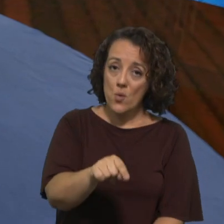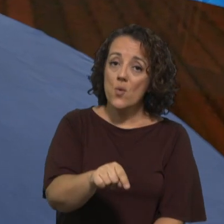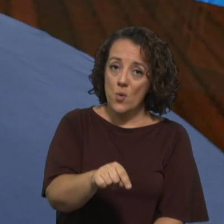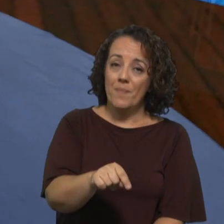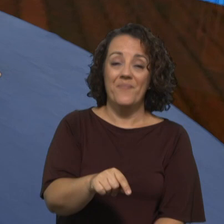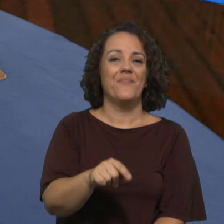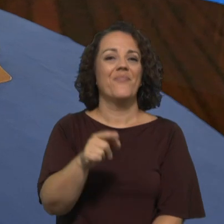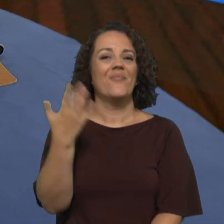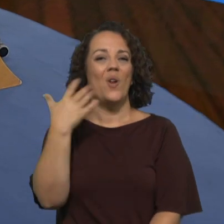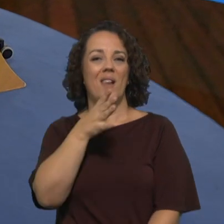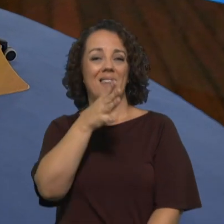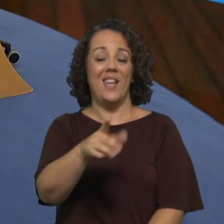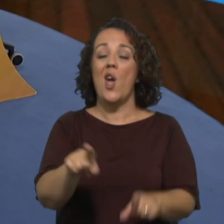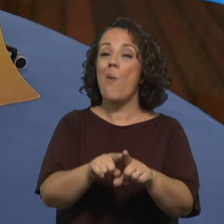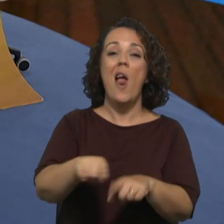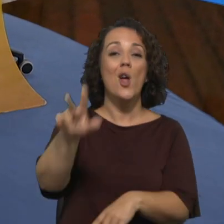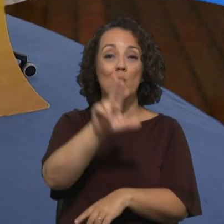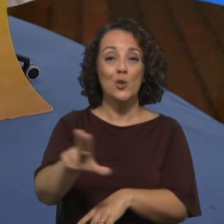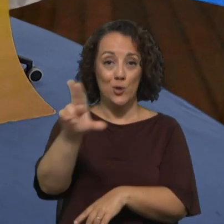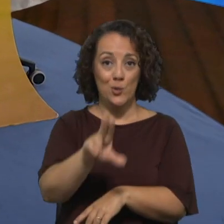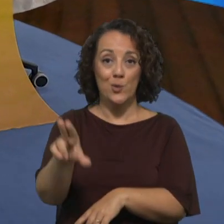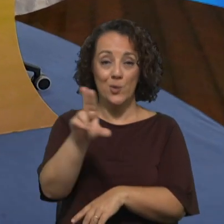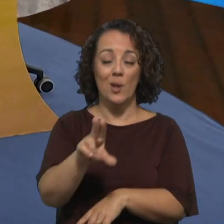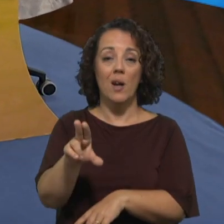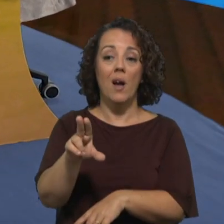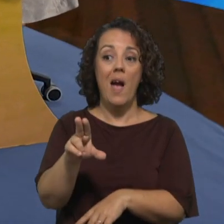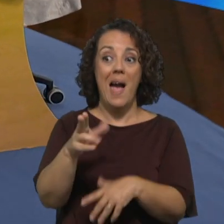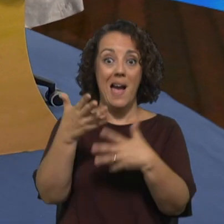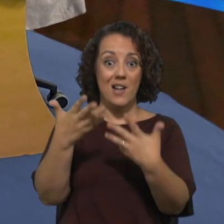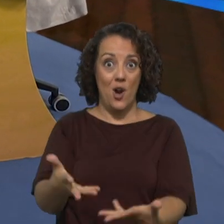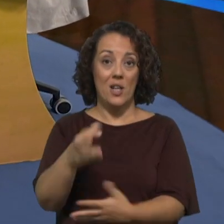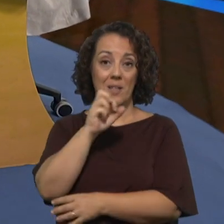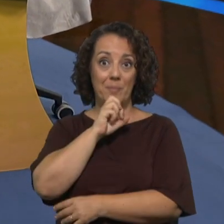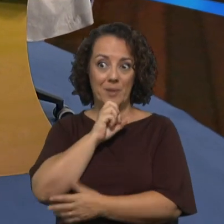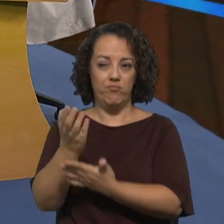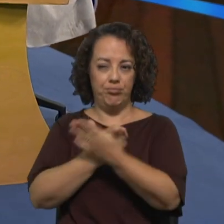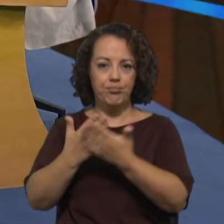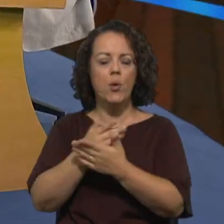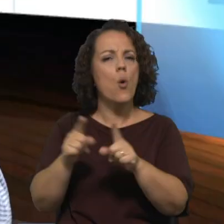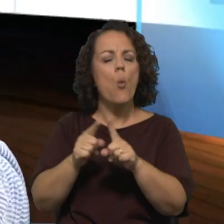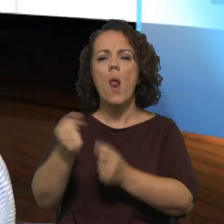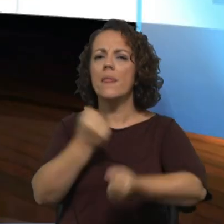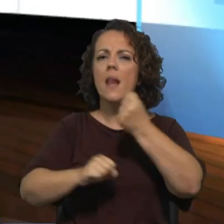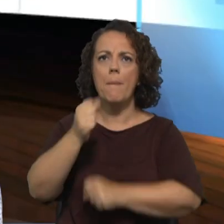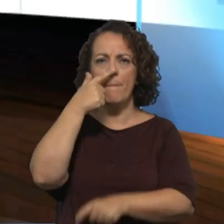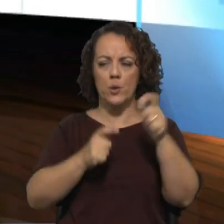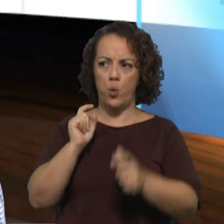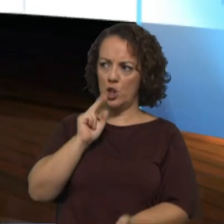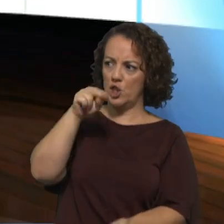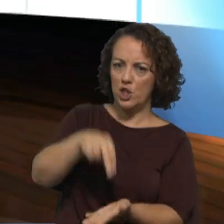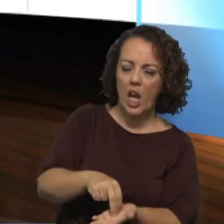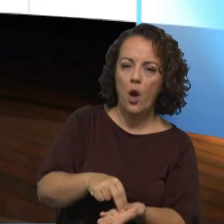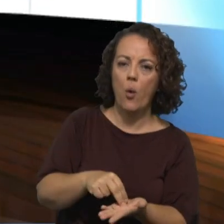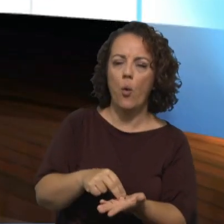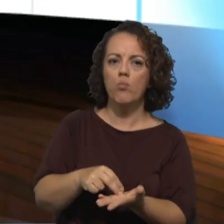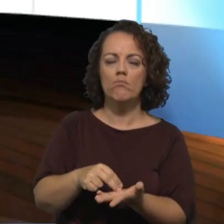como falávamos na jornada mundial da juventude também este sínodo são oportunidades de dinâmica e de envolvimento as pessoas chegam envolvem-se animam